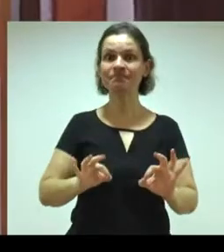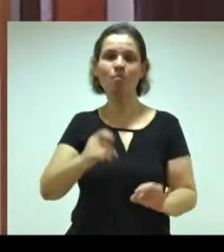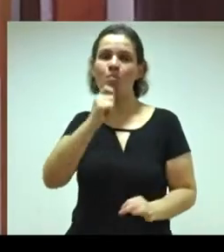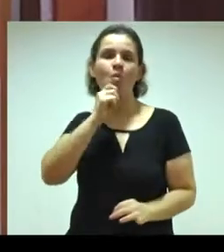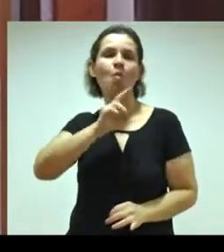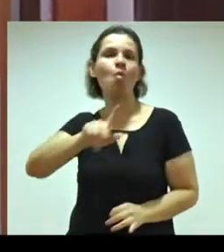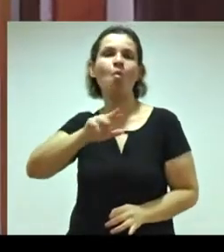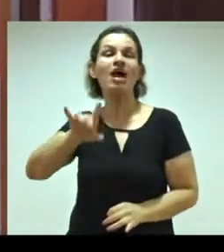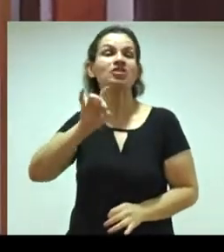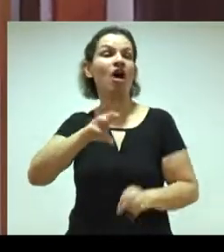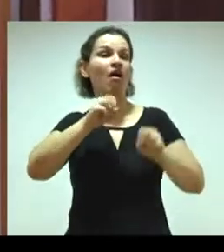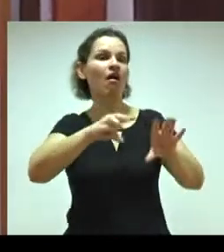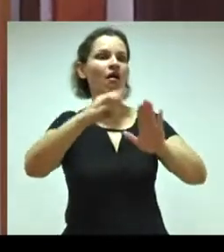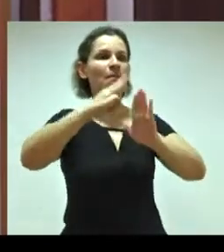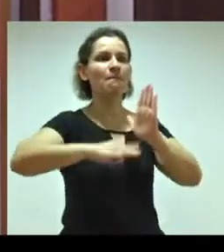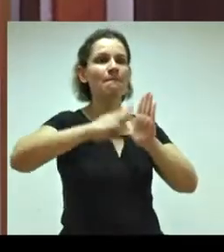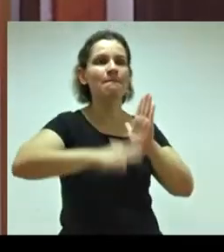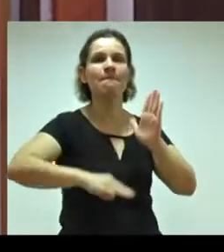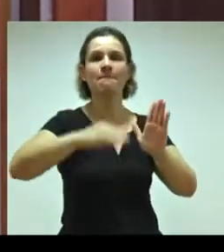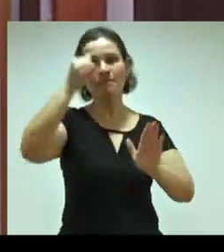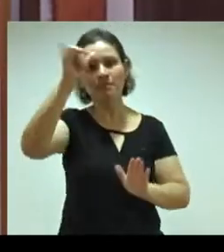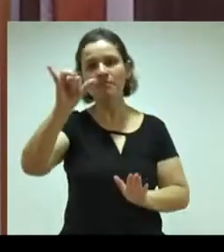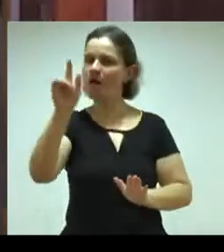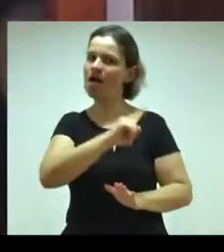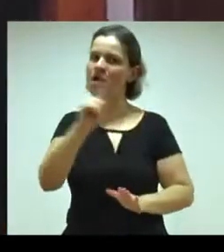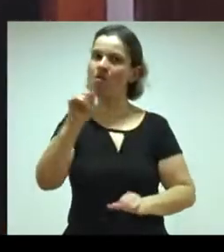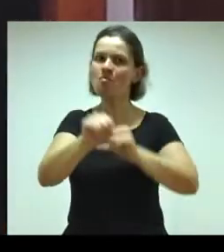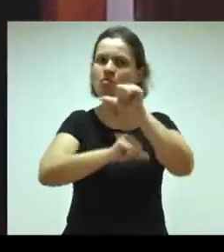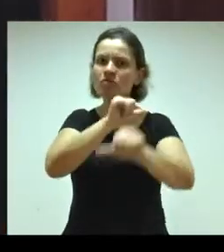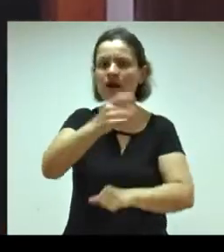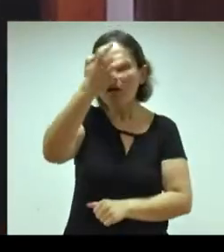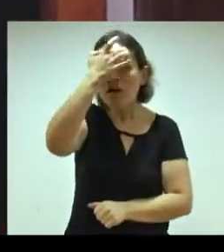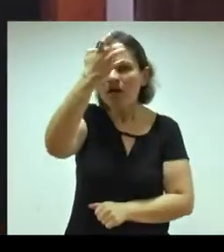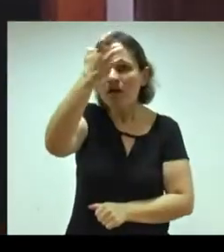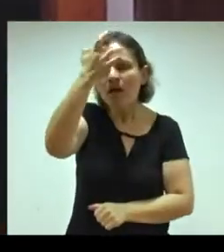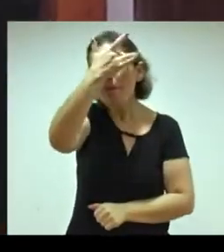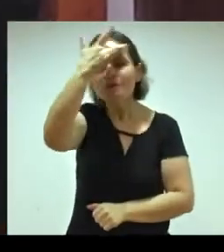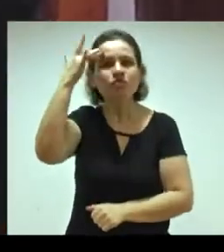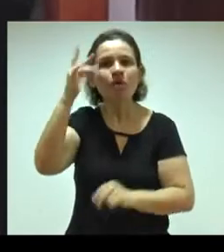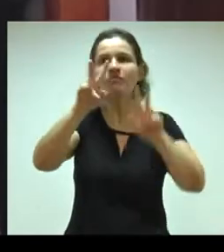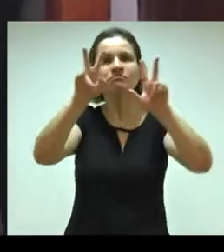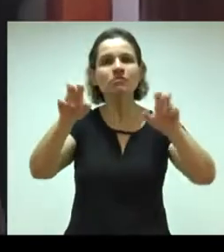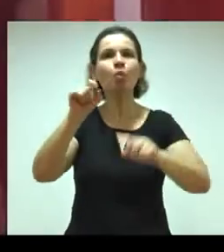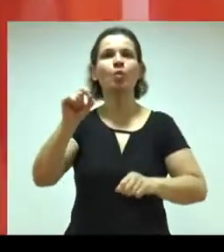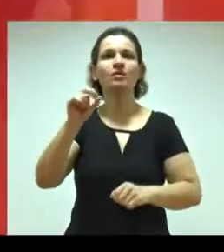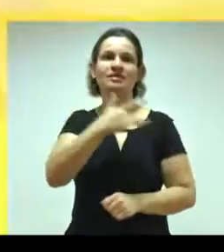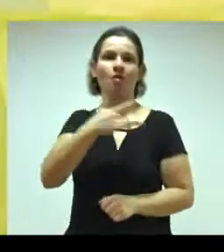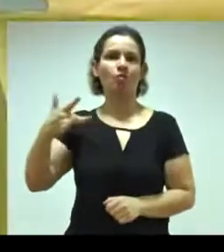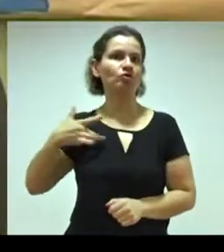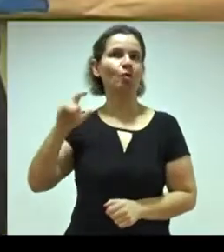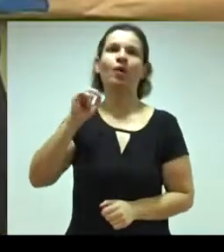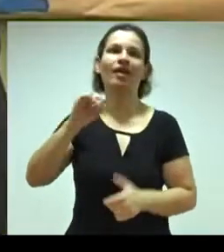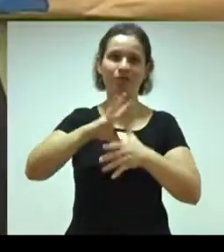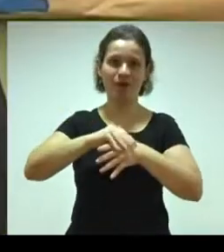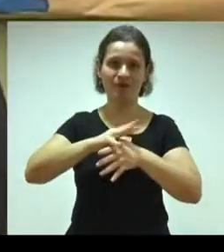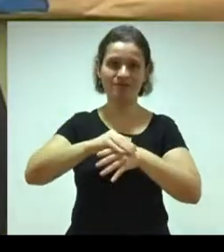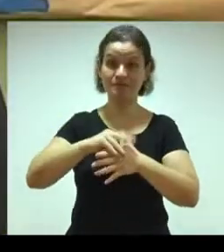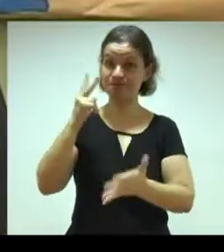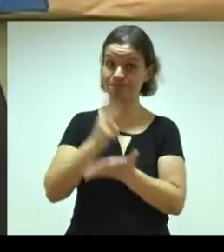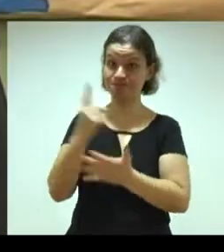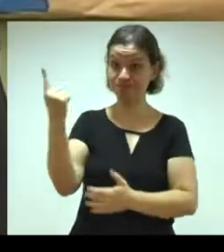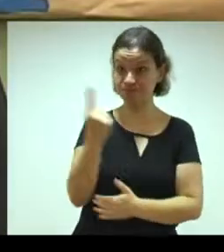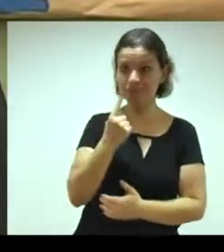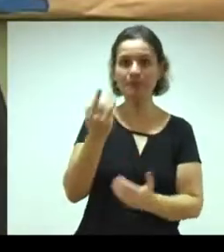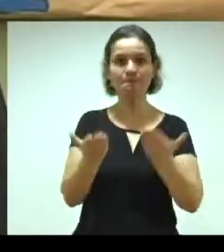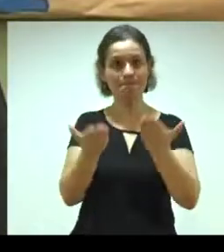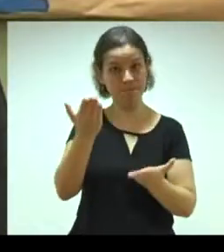simplesmente ensinar métodos de prevenção, mas mudar a concepção das pessoas sobre saúde e doença. Sempre quando a gente vem, eles